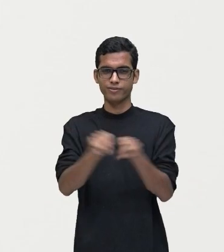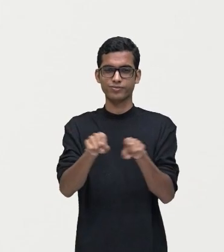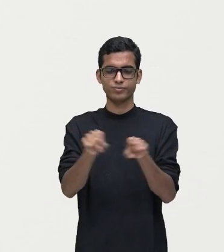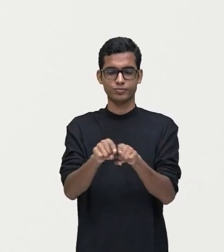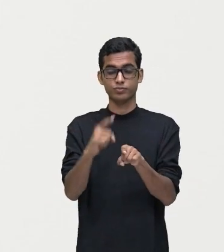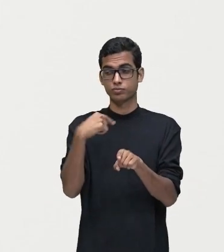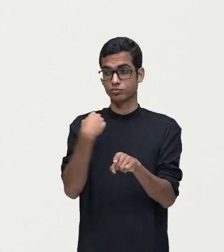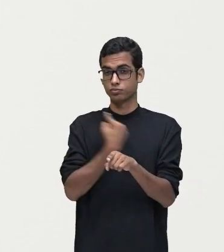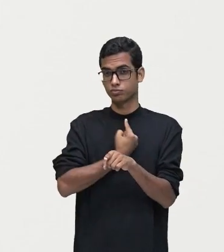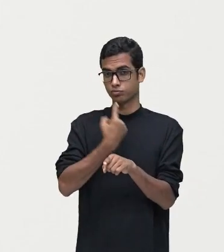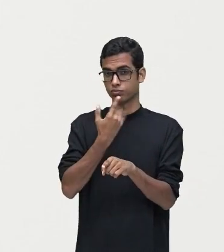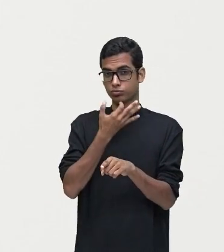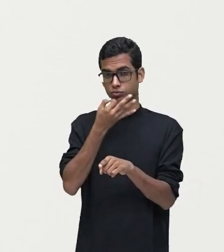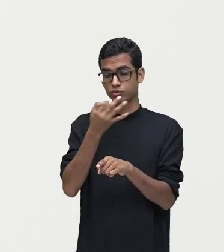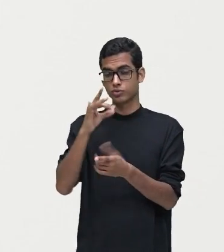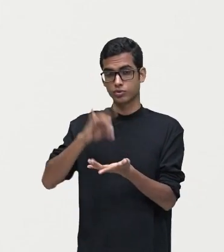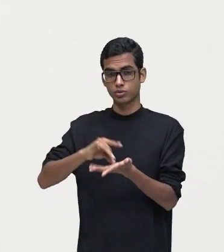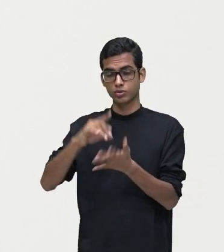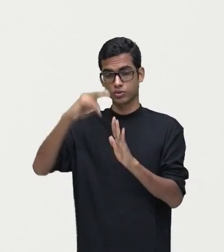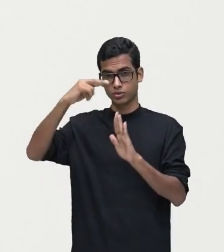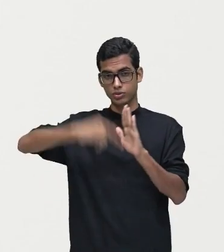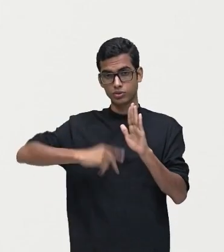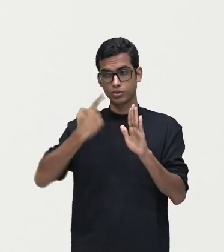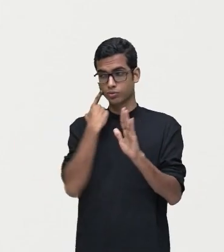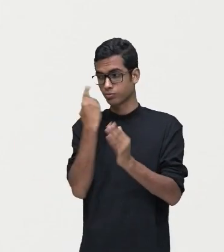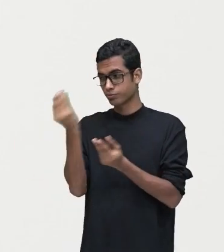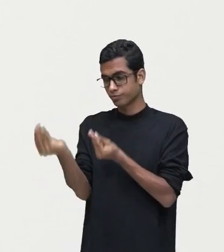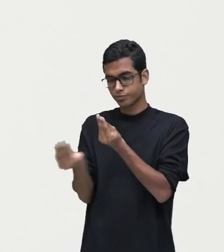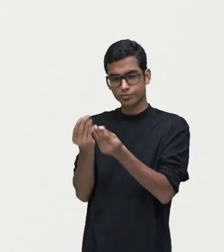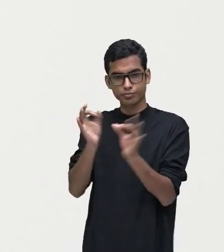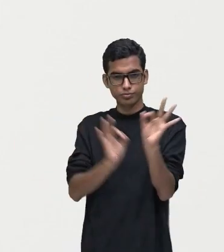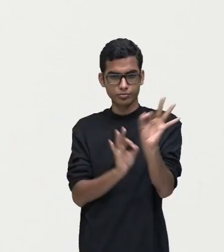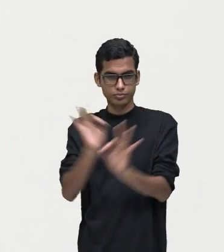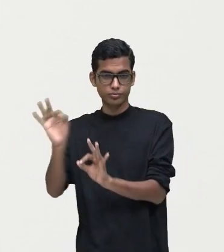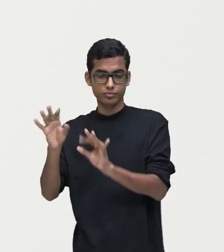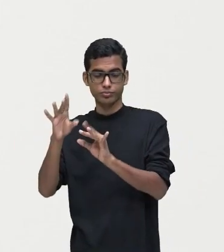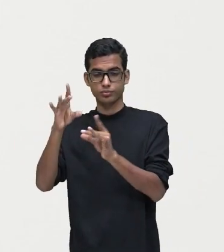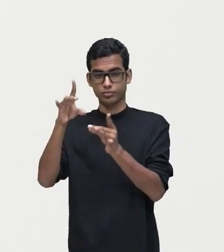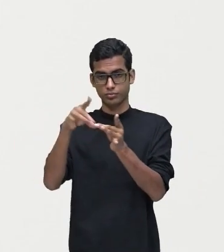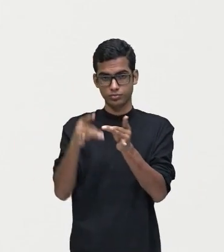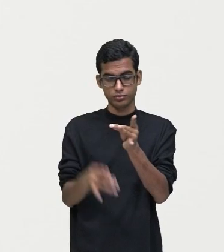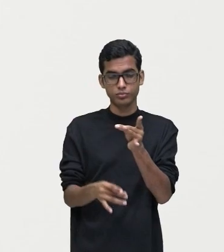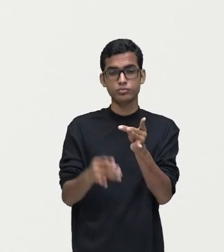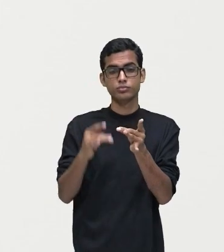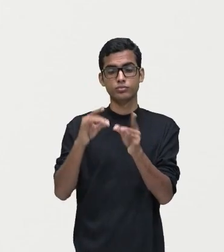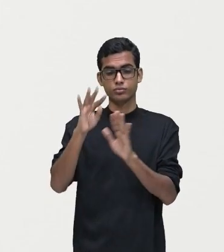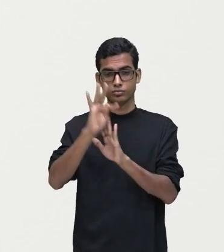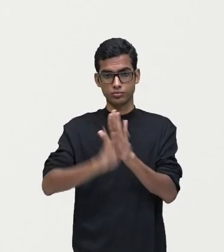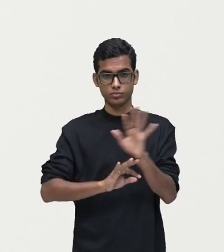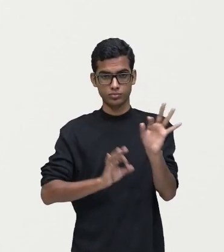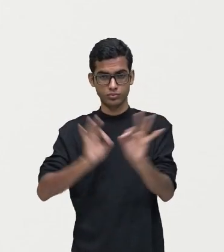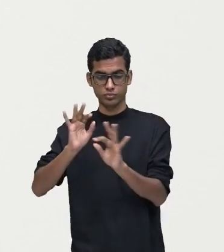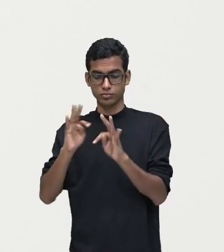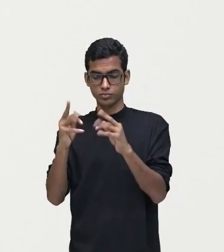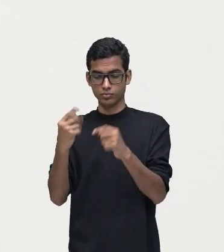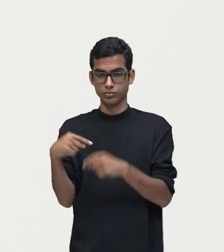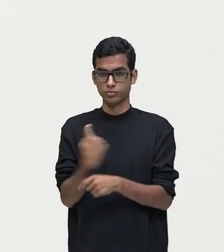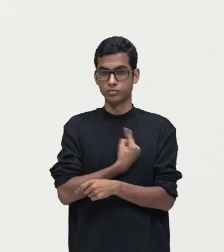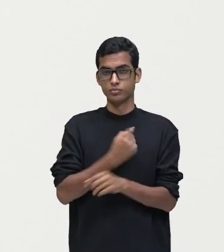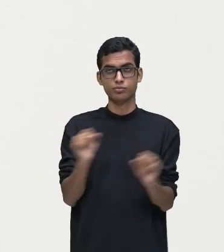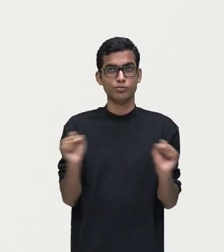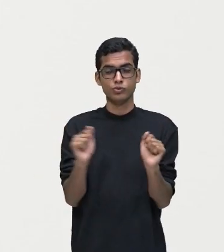confirma na leitura dele. Observem como ele constrói todo o texto, como o texto foi construído. Todos nós adoramos saber